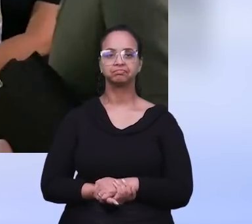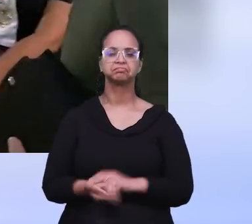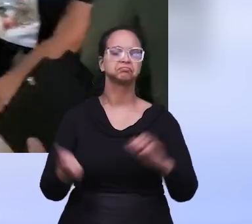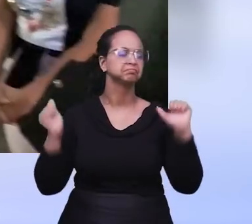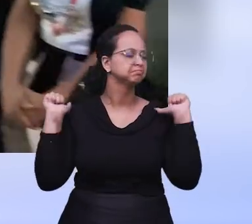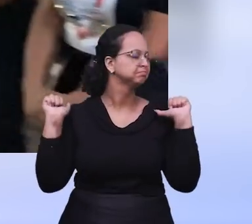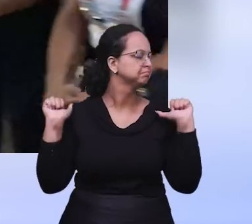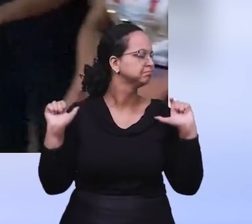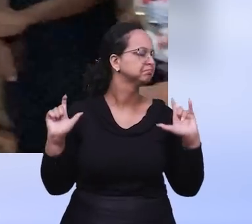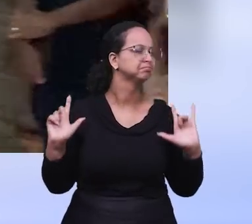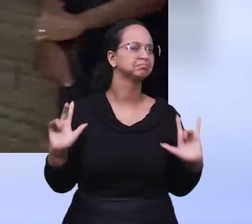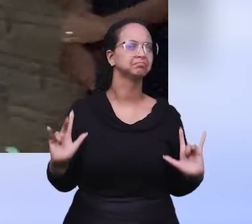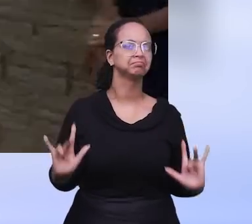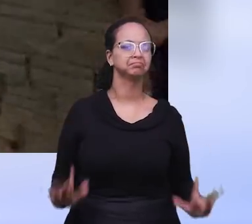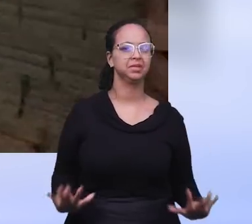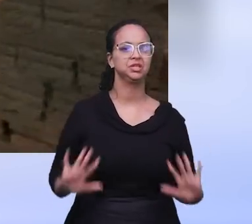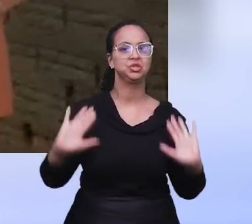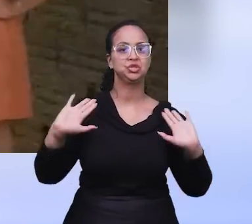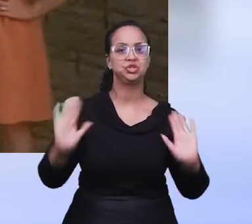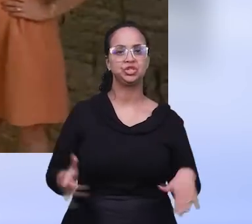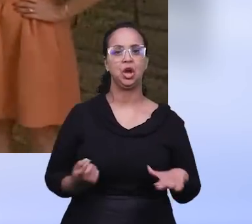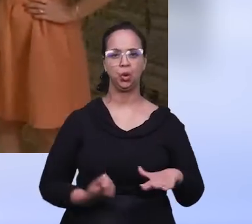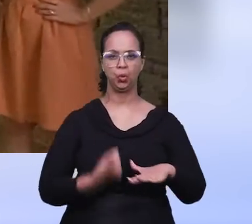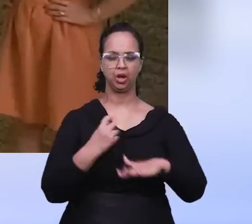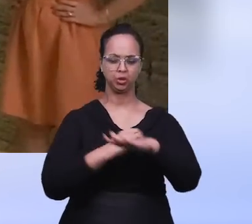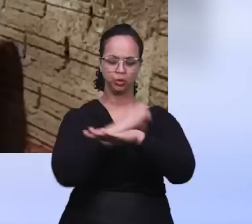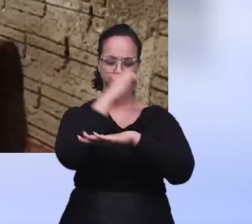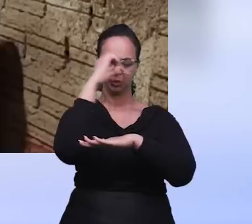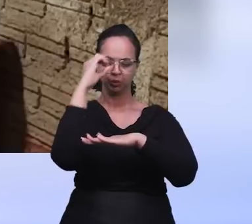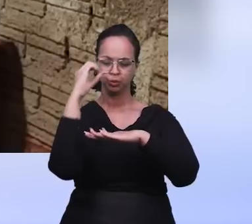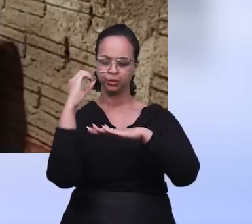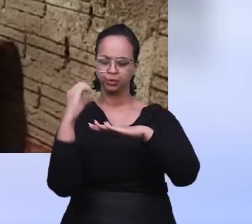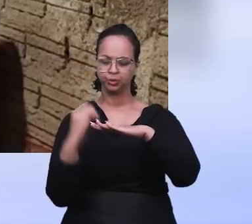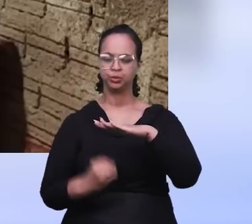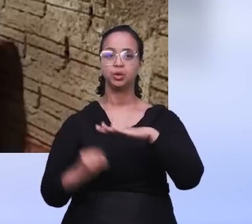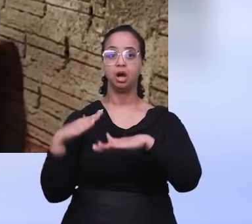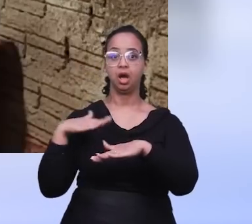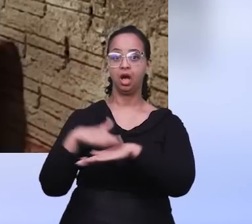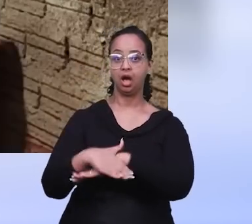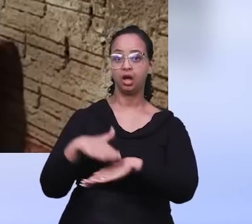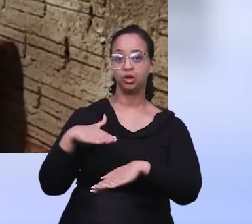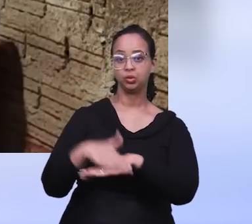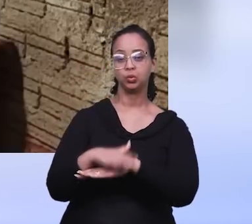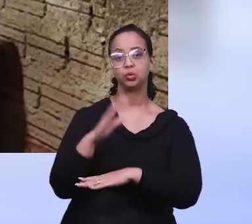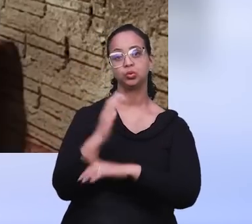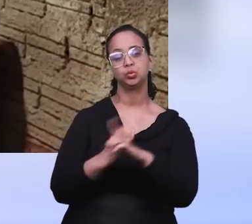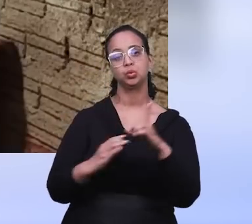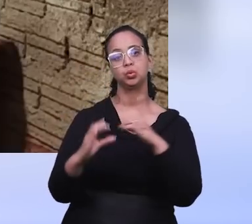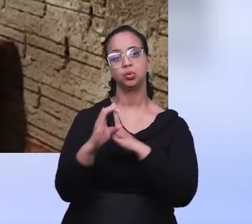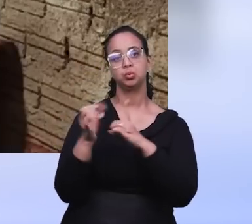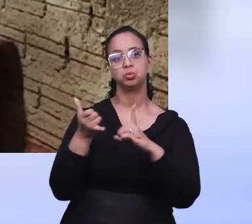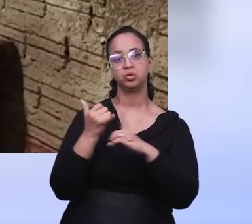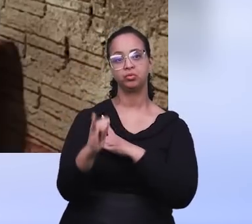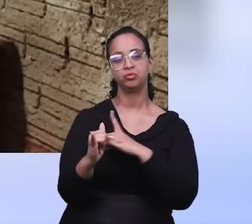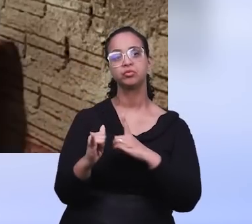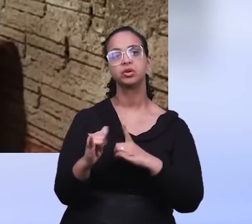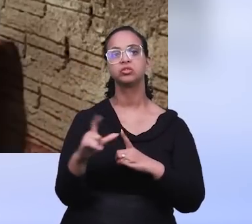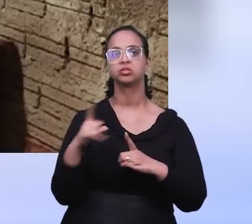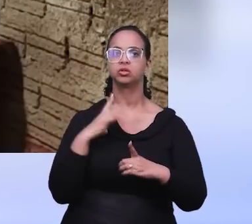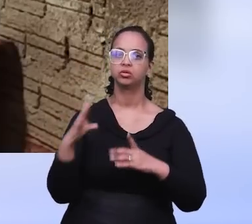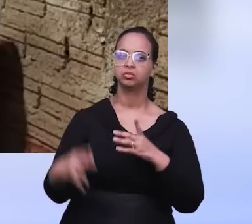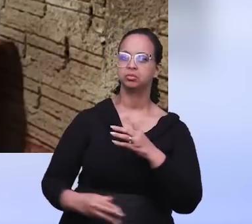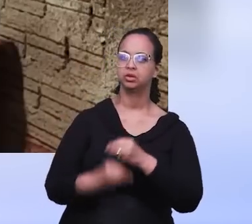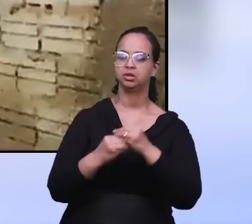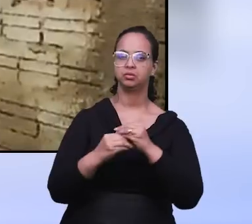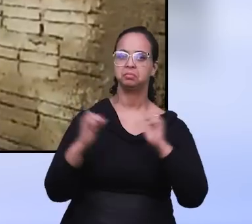Foi uma grande bênção. E já no período da noite, durante o culto profético, o Senhor concedeu um dom que